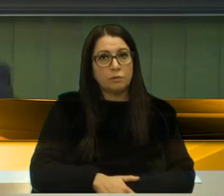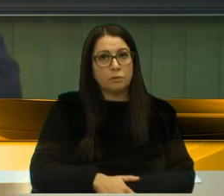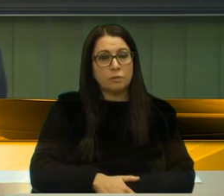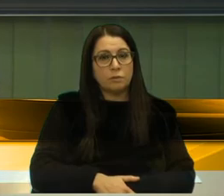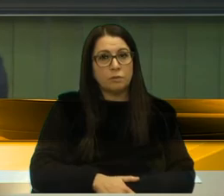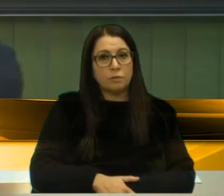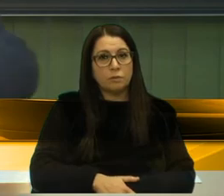Presidente Périco Inês.